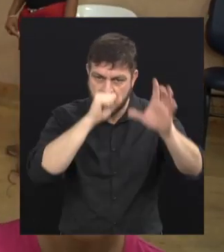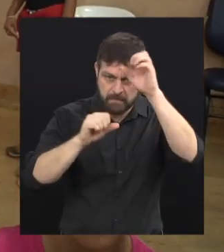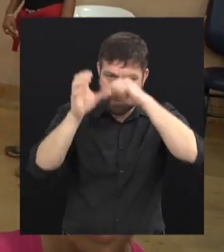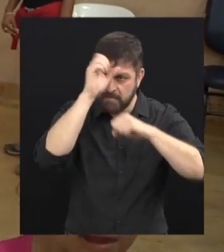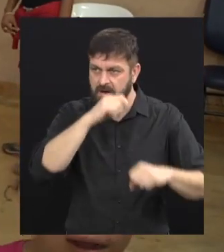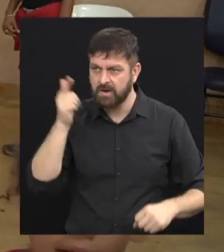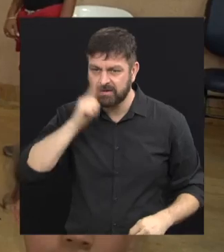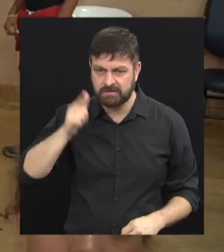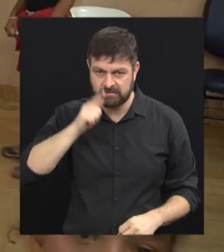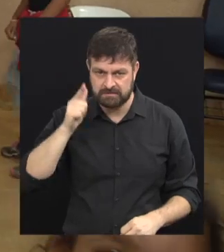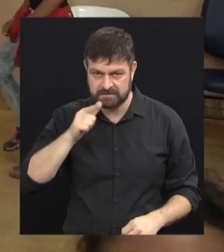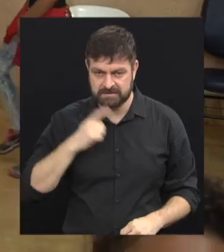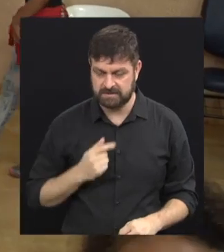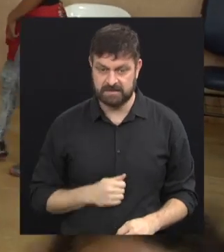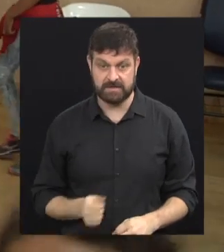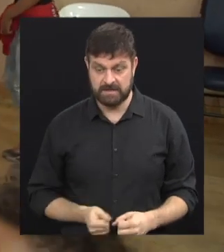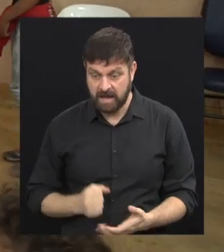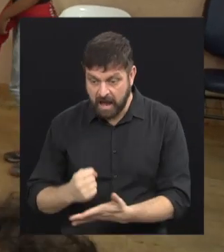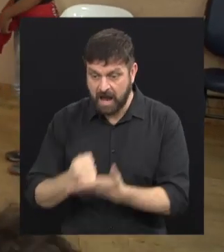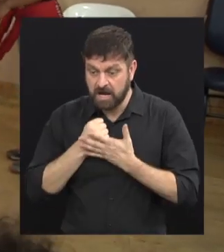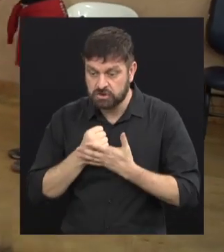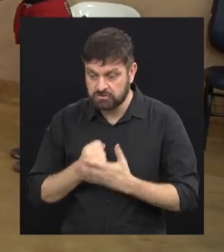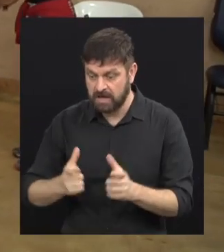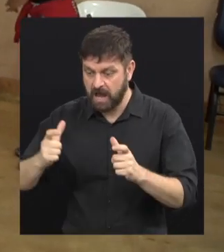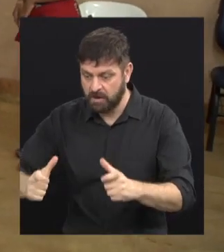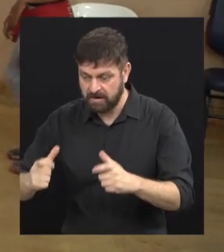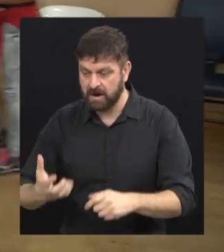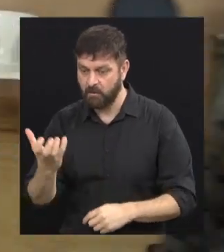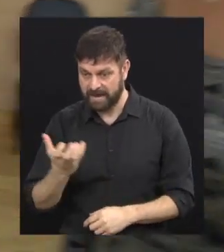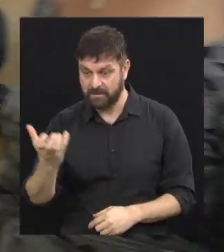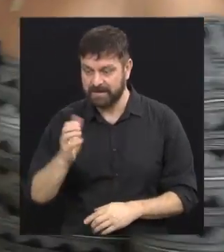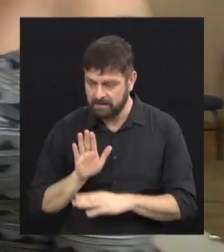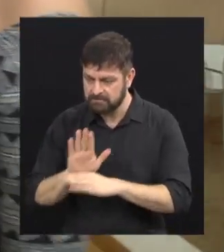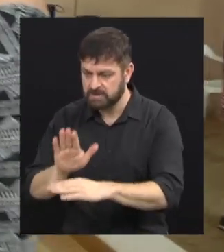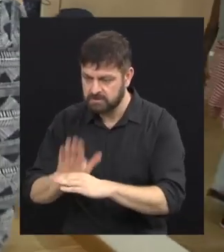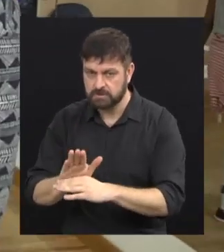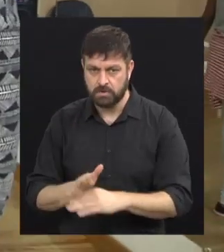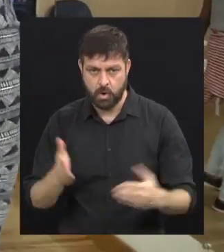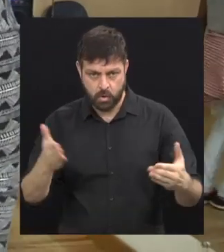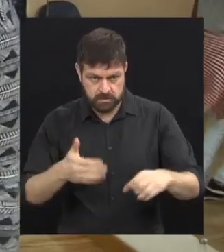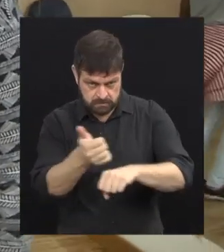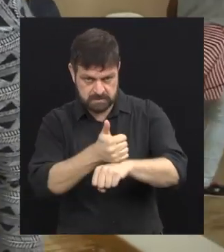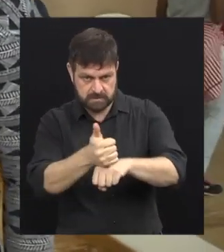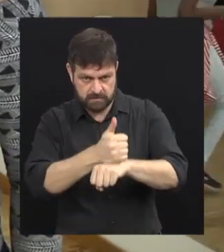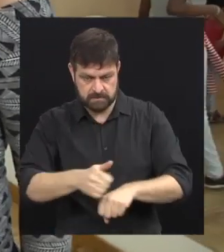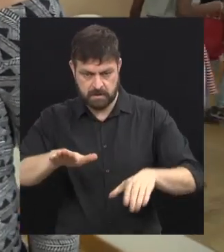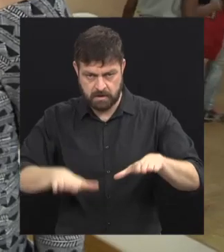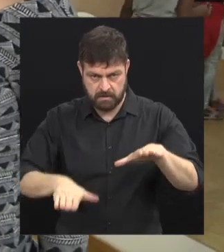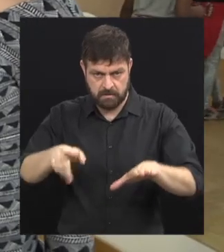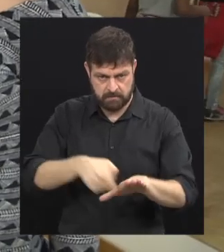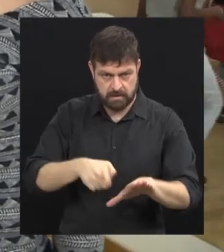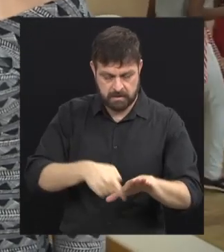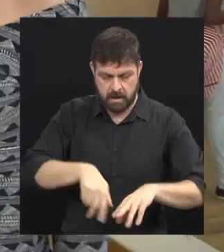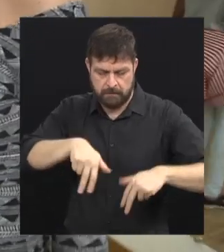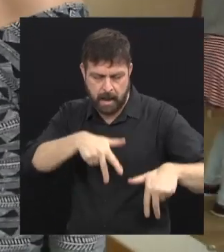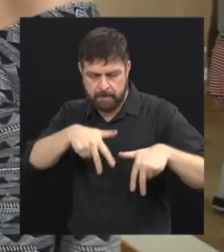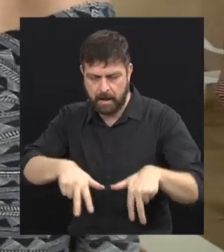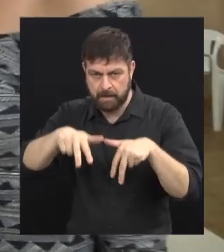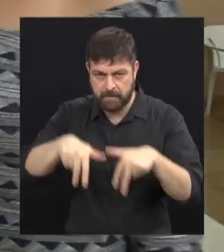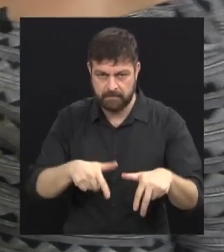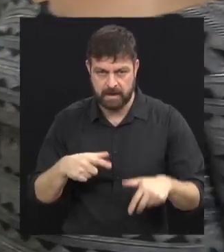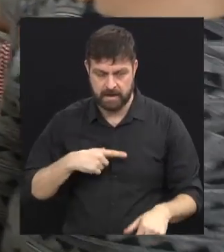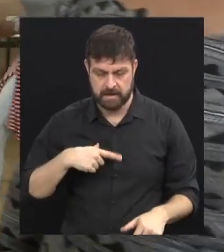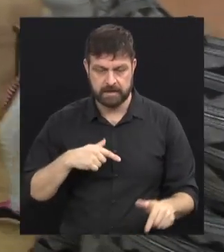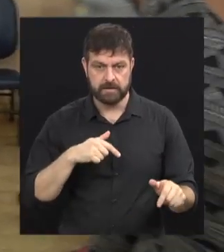conseguindo bolsas de outras academias. Tudo foi através do Quero Quero. Hoje você dança profissionalmente no sapateado? Danço. Eu